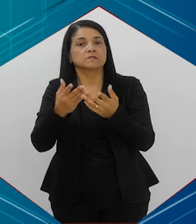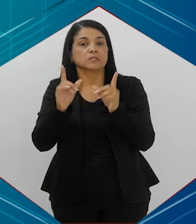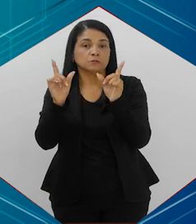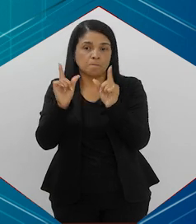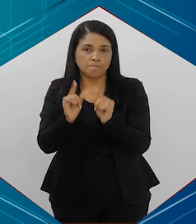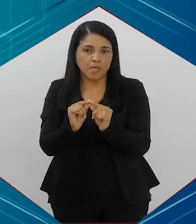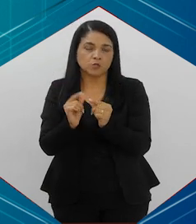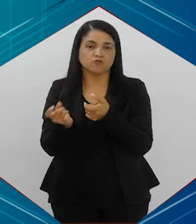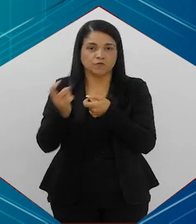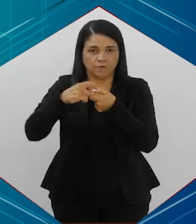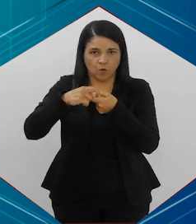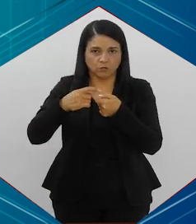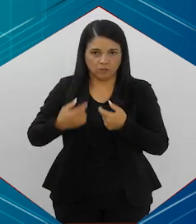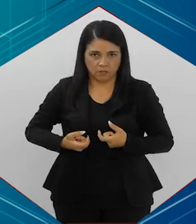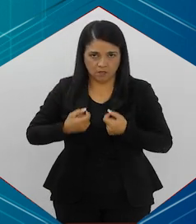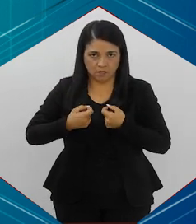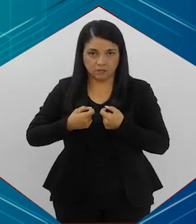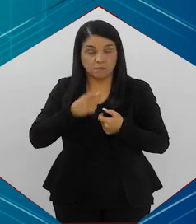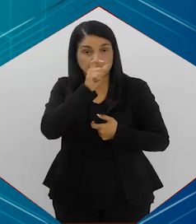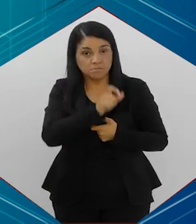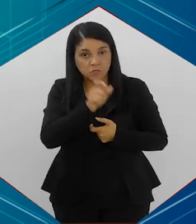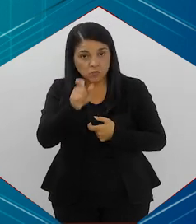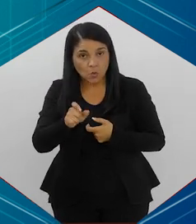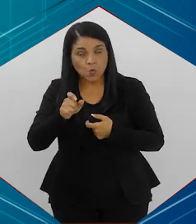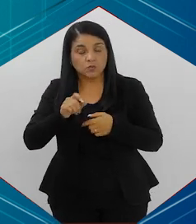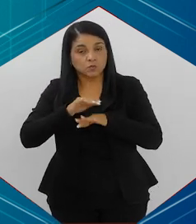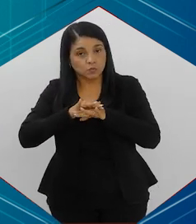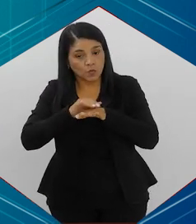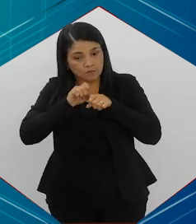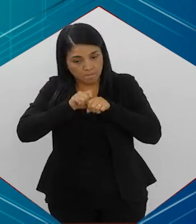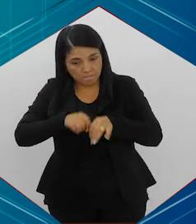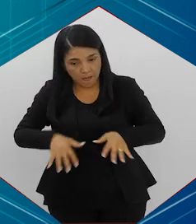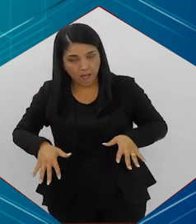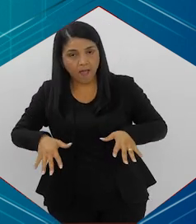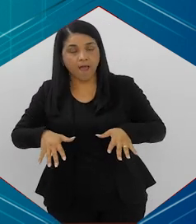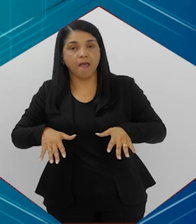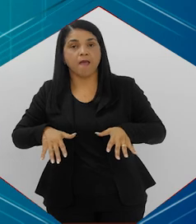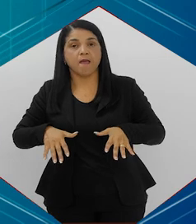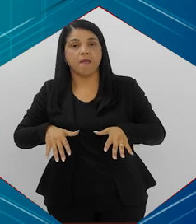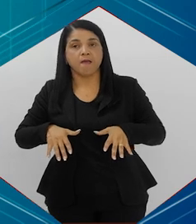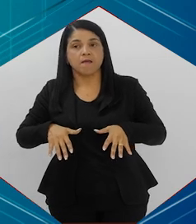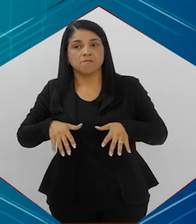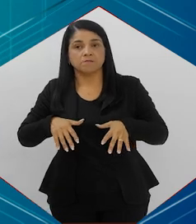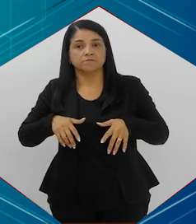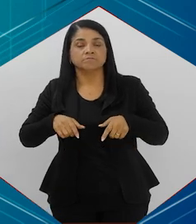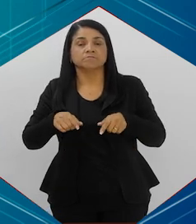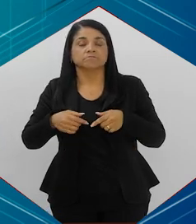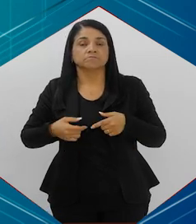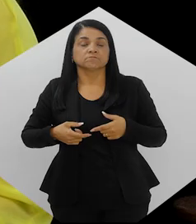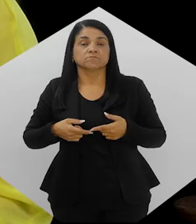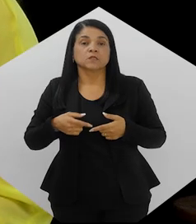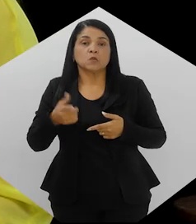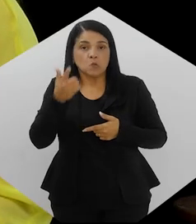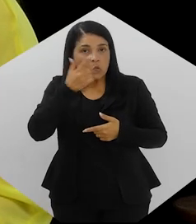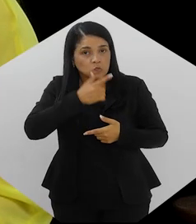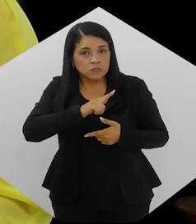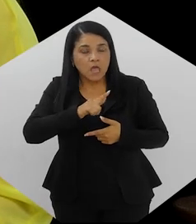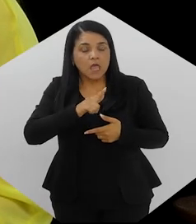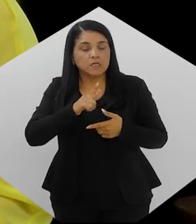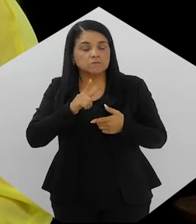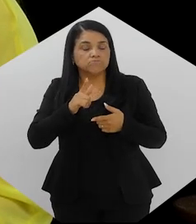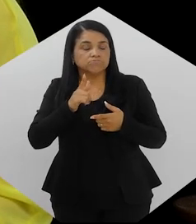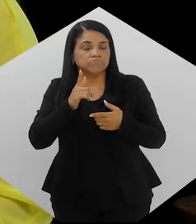tido menos recidiva e mesmo os pacientes com doença avançada, muitas vezes, os pacientes com metástase, a gente consegue